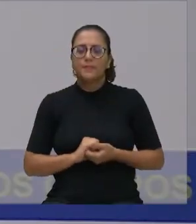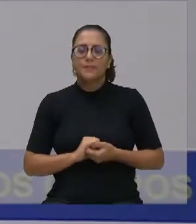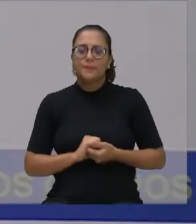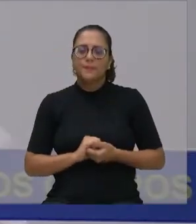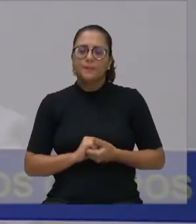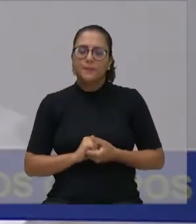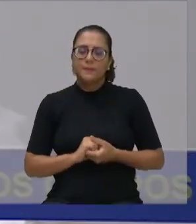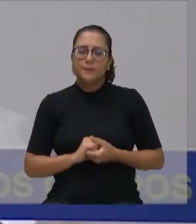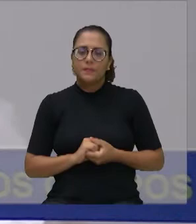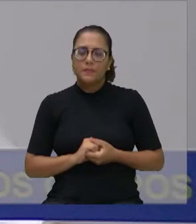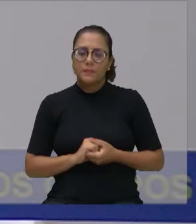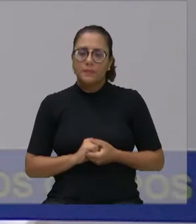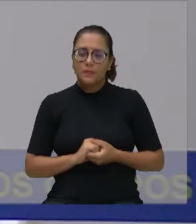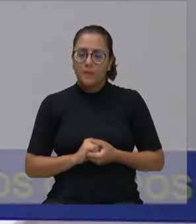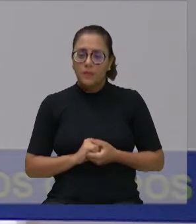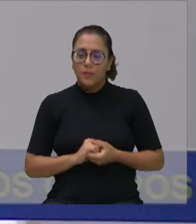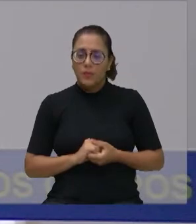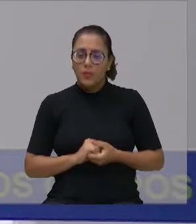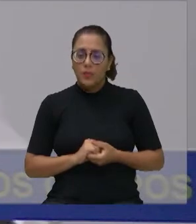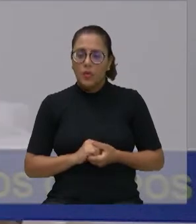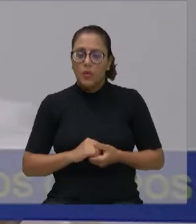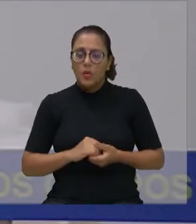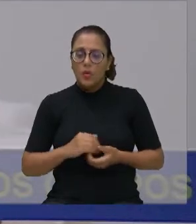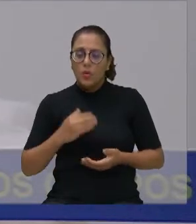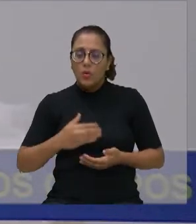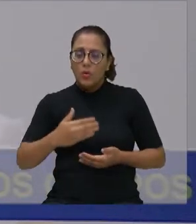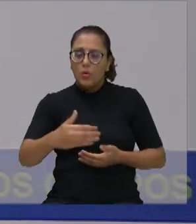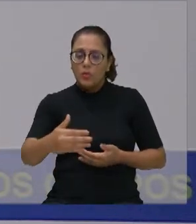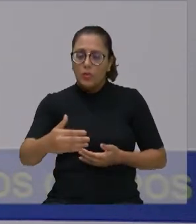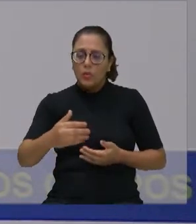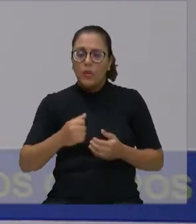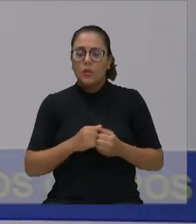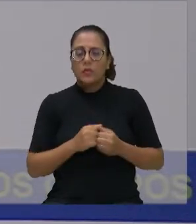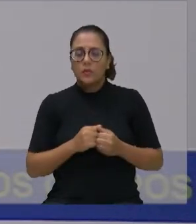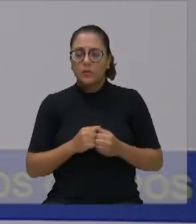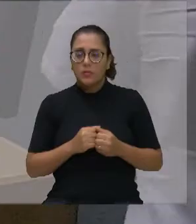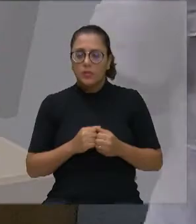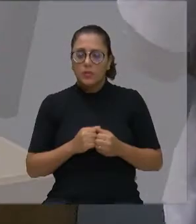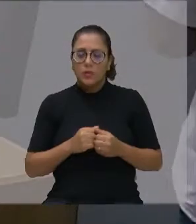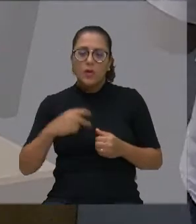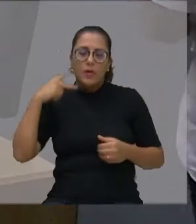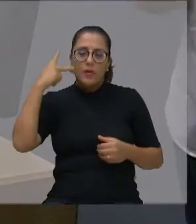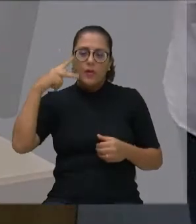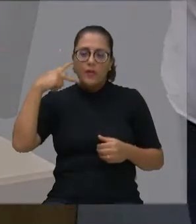Dando sequência ao Pinga Fogo, a vereadora Amélia Naome com o tempo de cinco minutos.